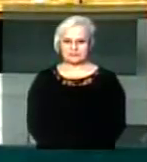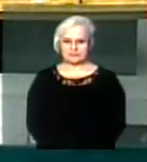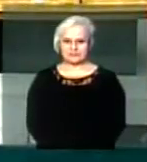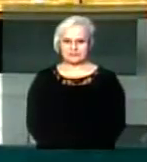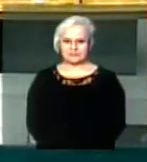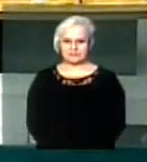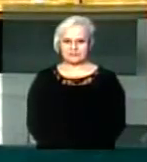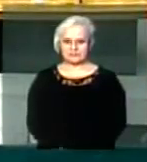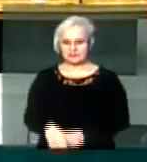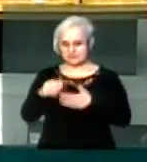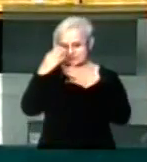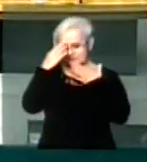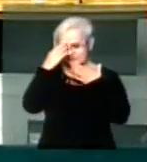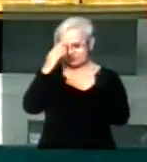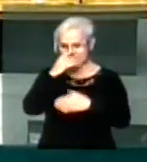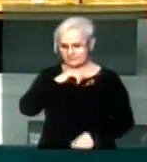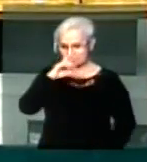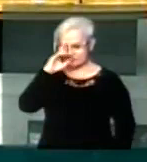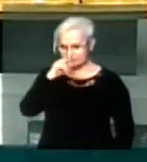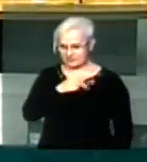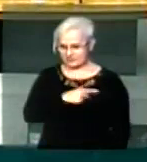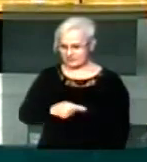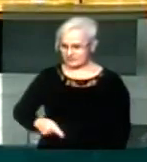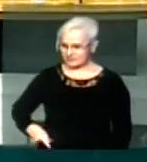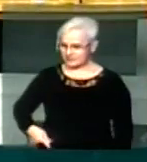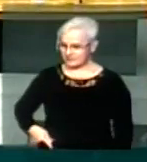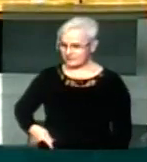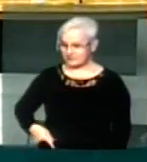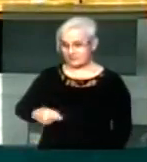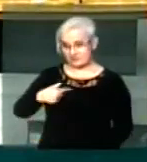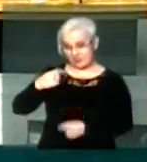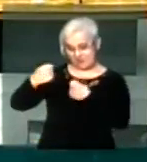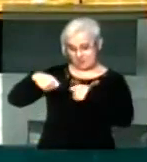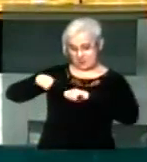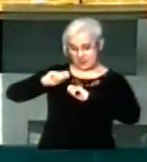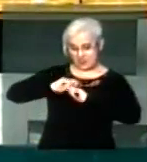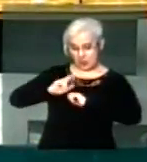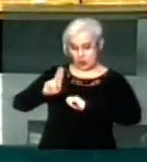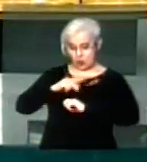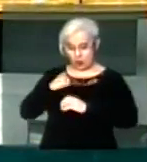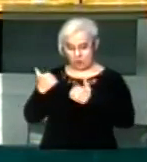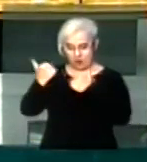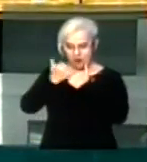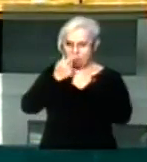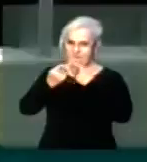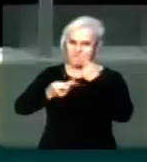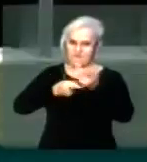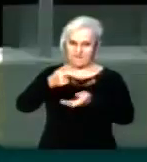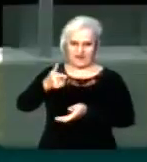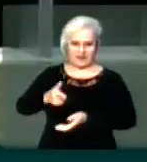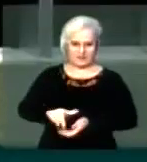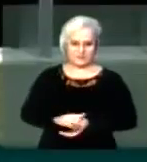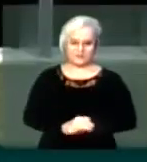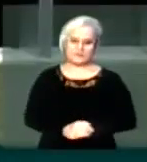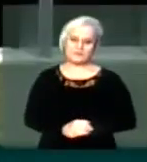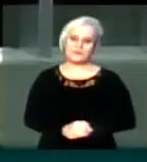Obrigado, presidente, por ter reconsiderado a minha chamada. Queria,